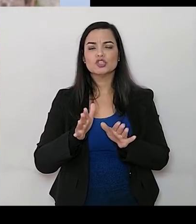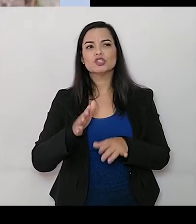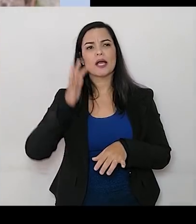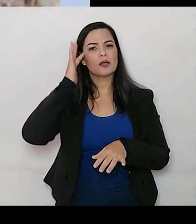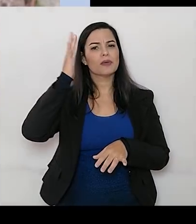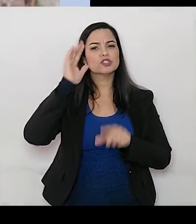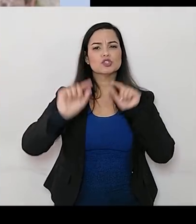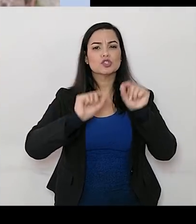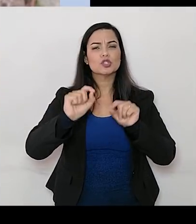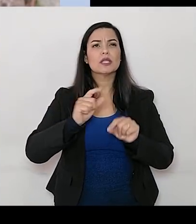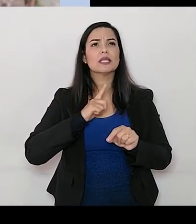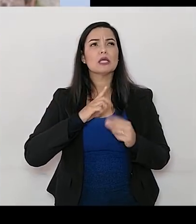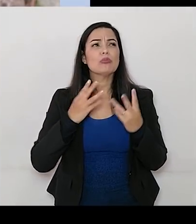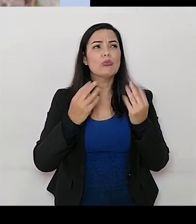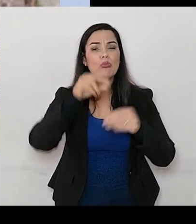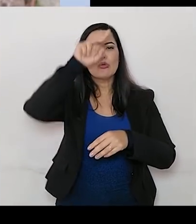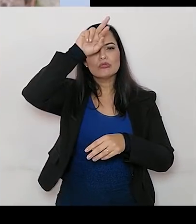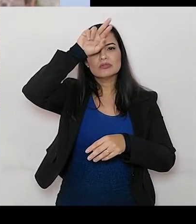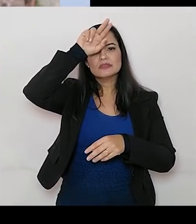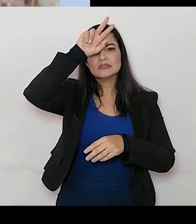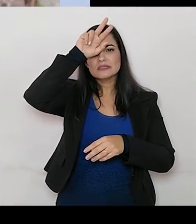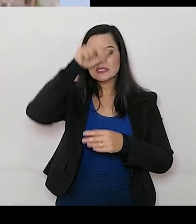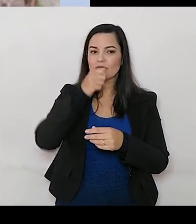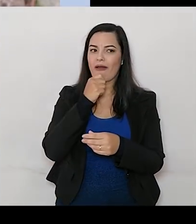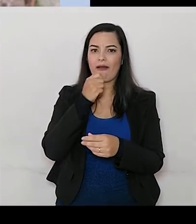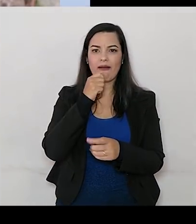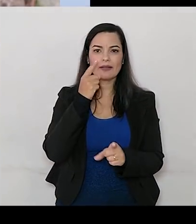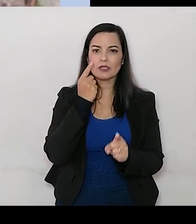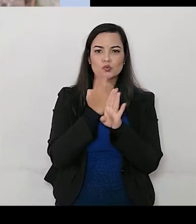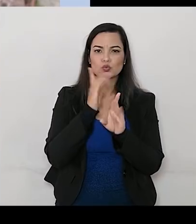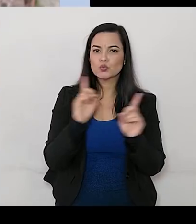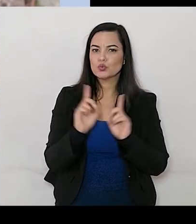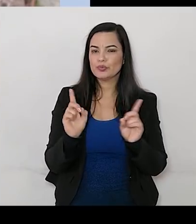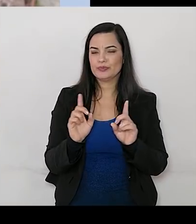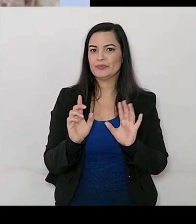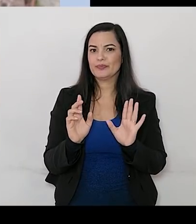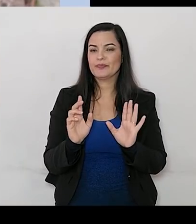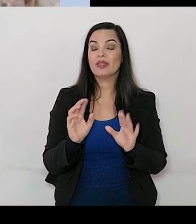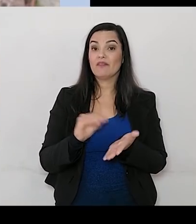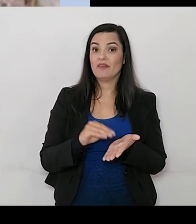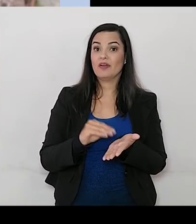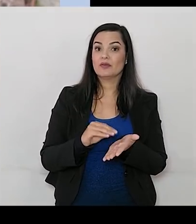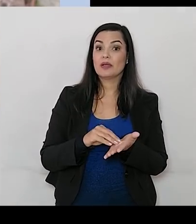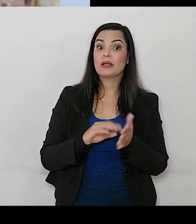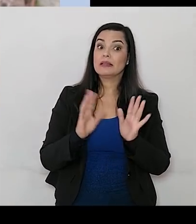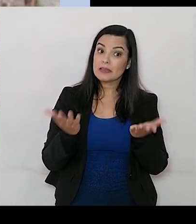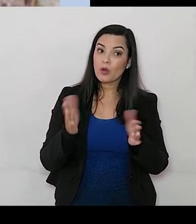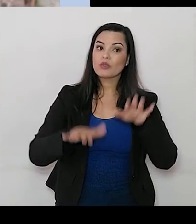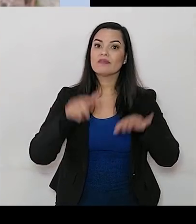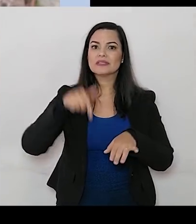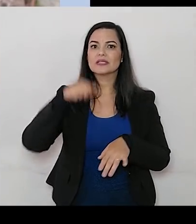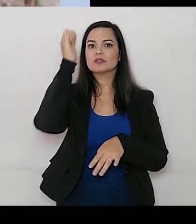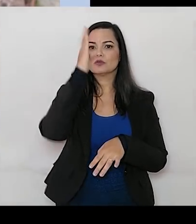uma estimativa, diz que ainda tem muito inseto para ser catalogado, para ser descoberto, e essa quantidade